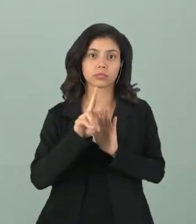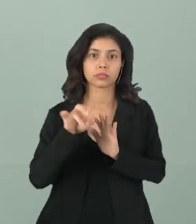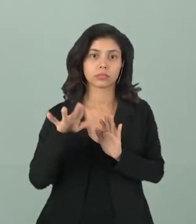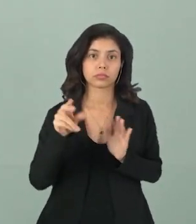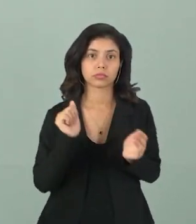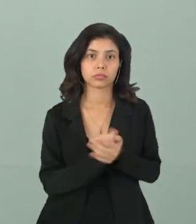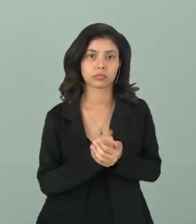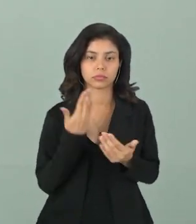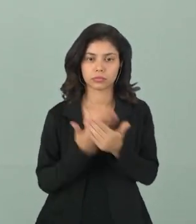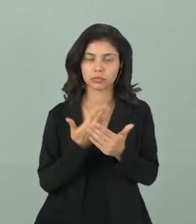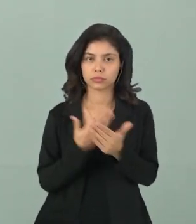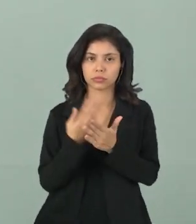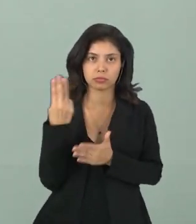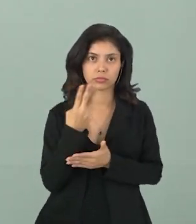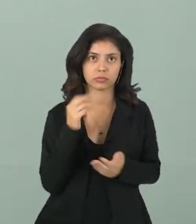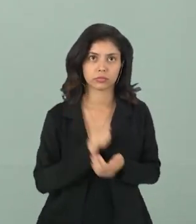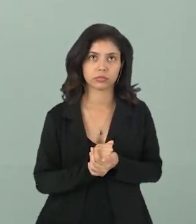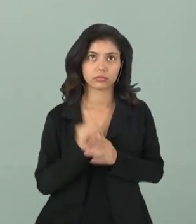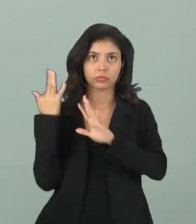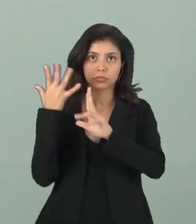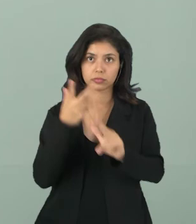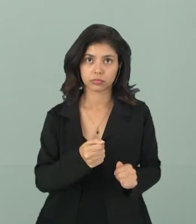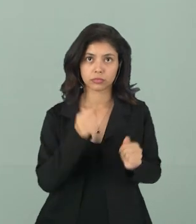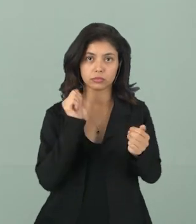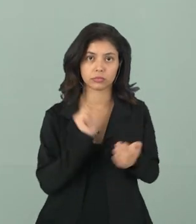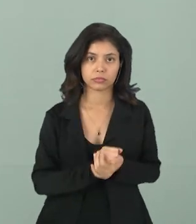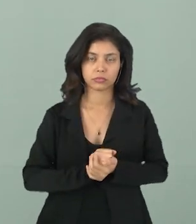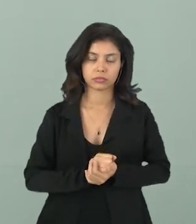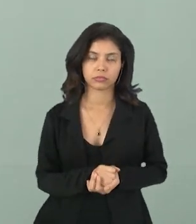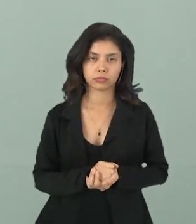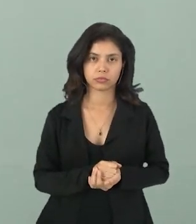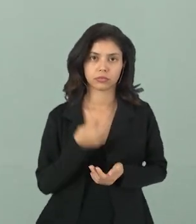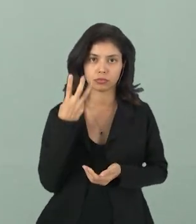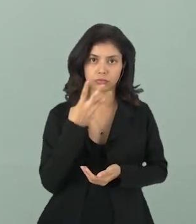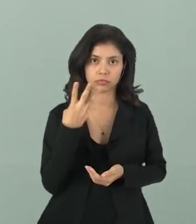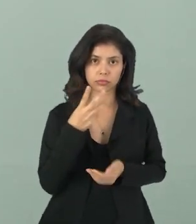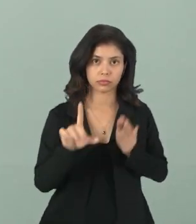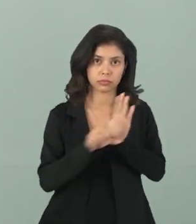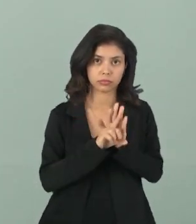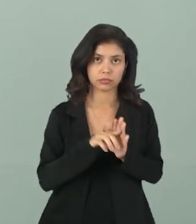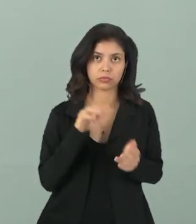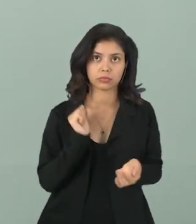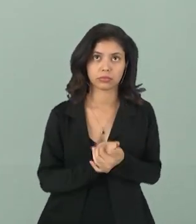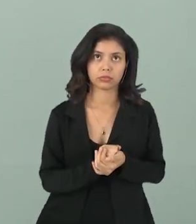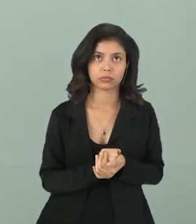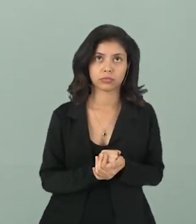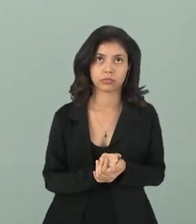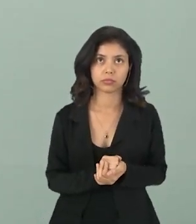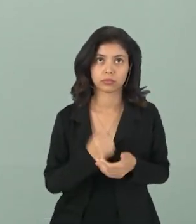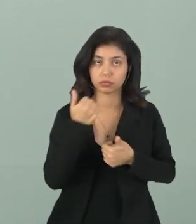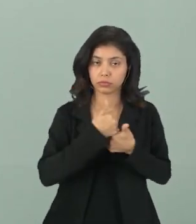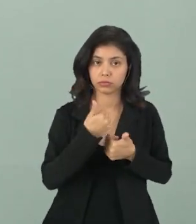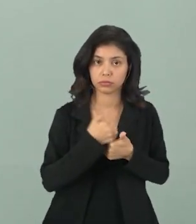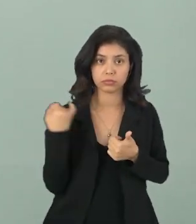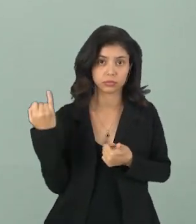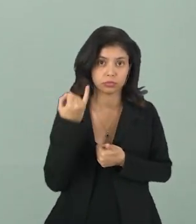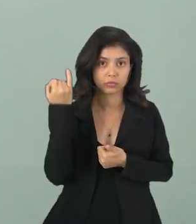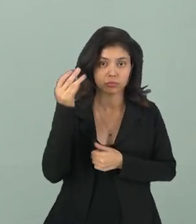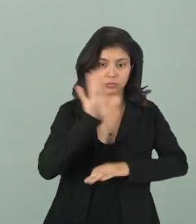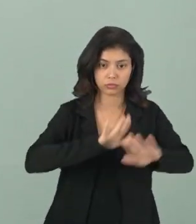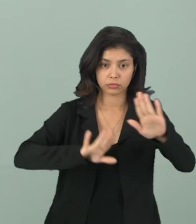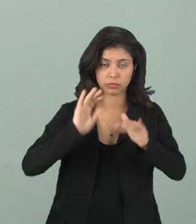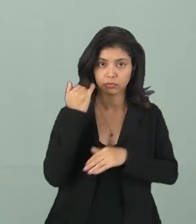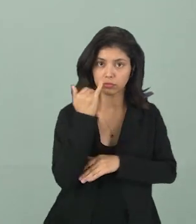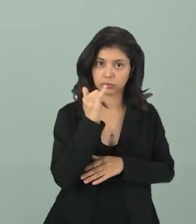aula passada, nós estudamos a terceira. Para recapitular, pessoal, a terceira lei da termodinâmica, ela é uma aplicação do princípio da